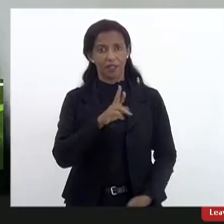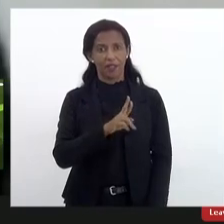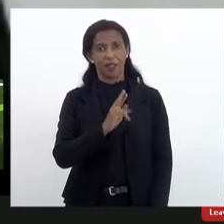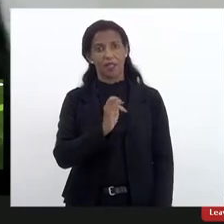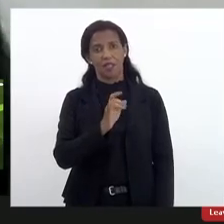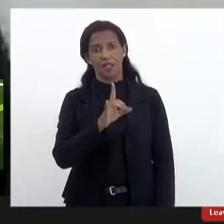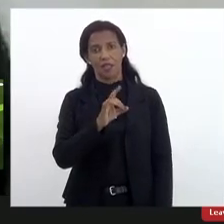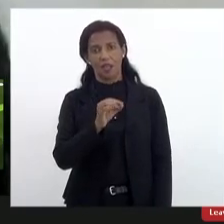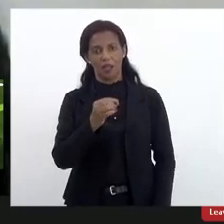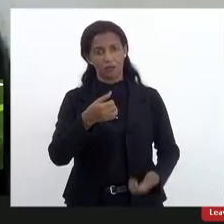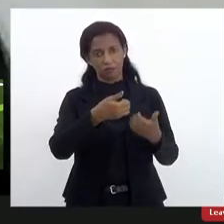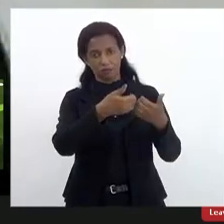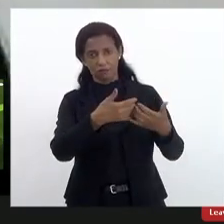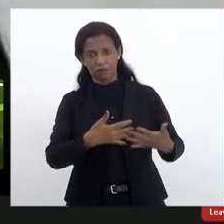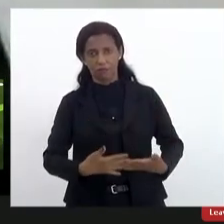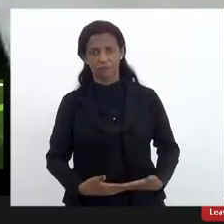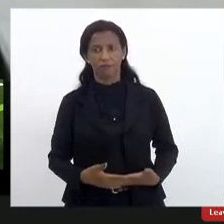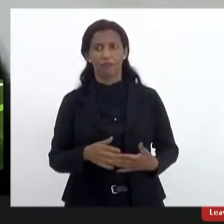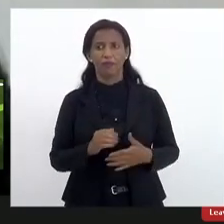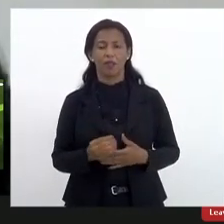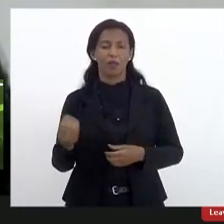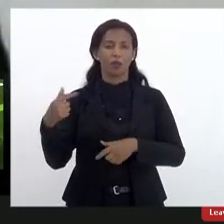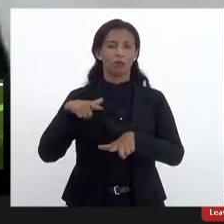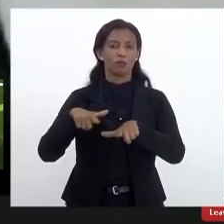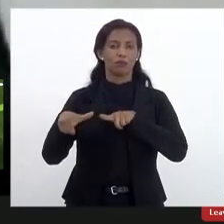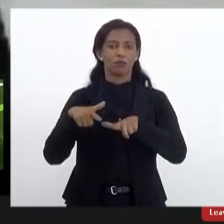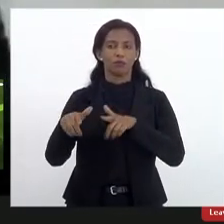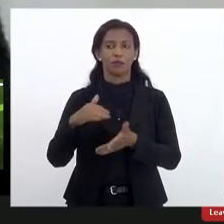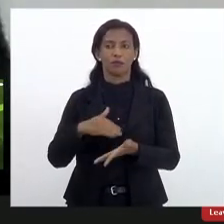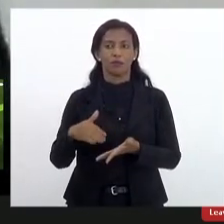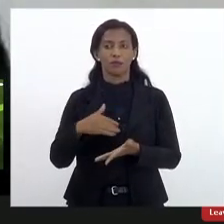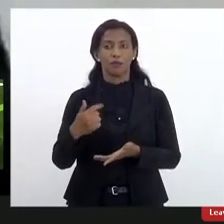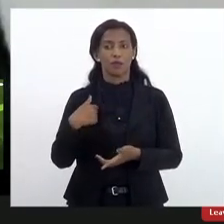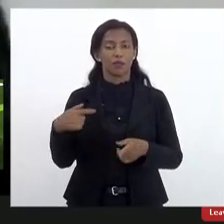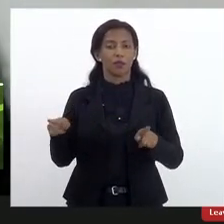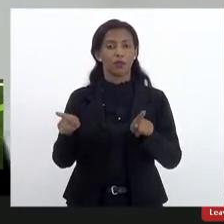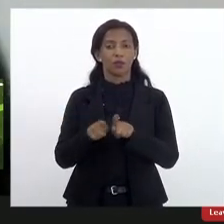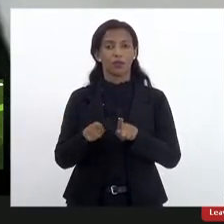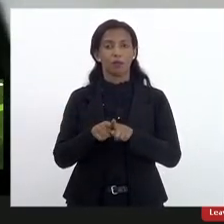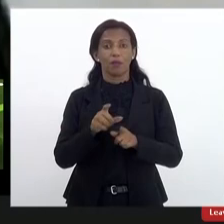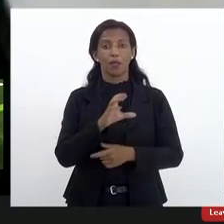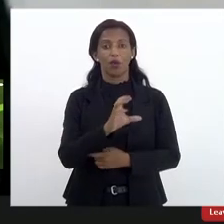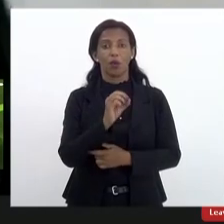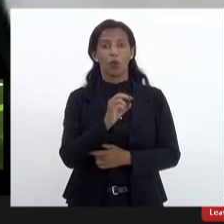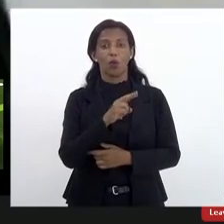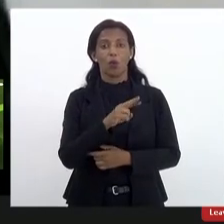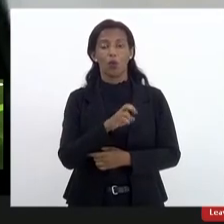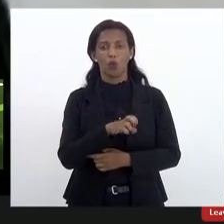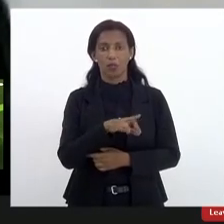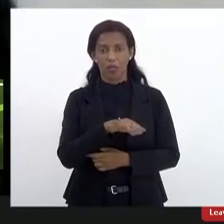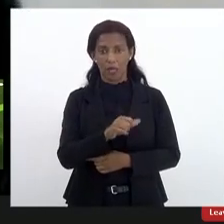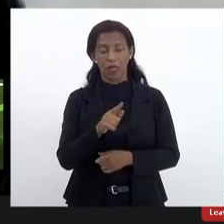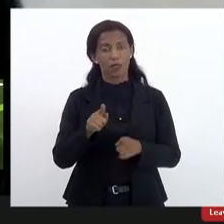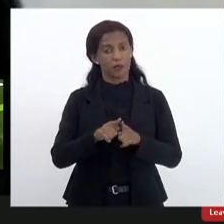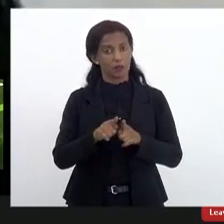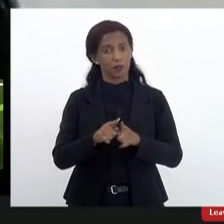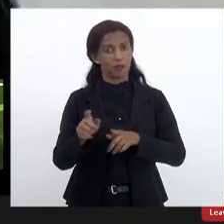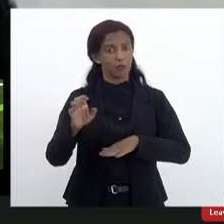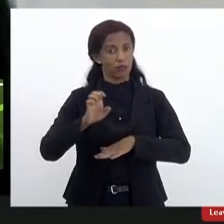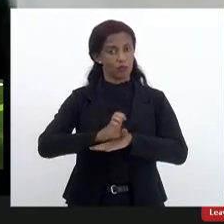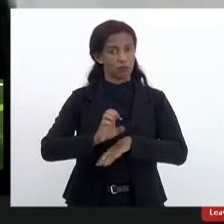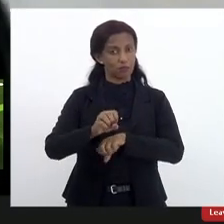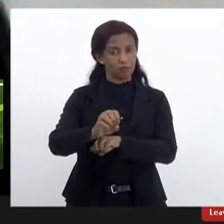Tonassi eu atuo na secretaria mas hoje também como conselheira do conselho estadual de educação